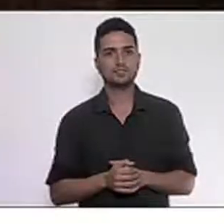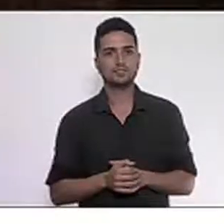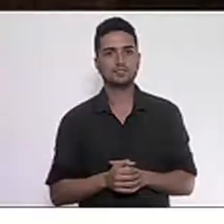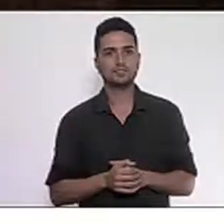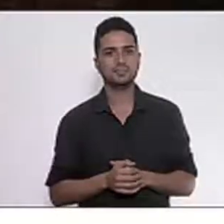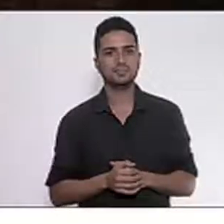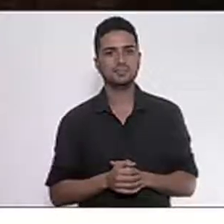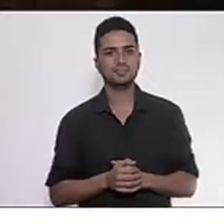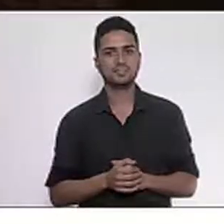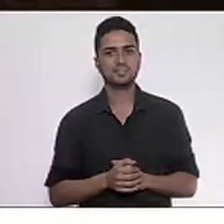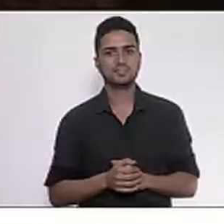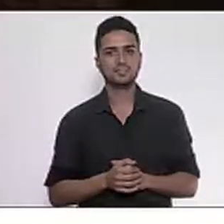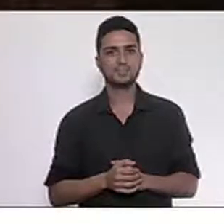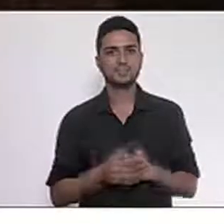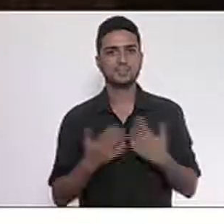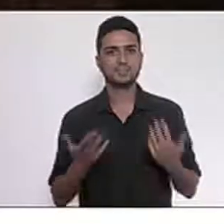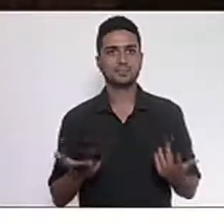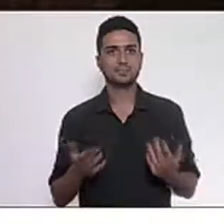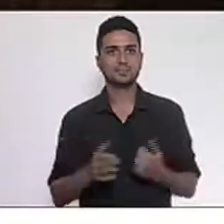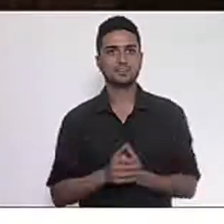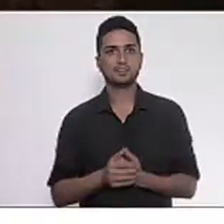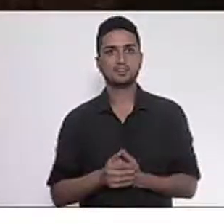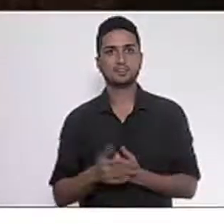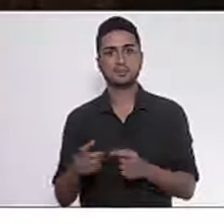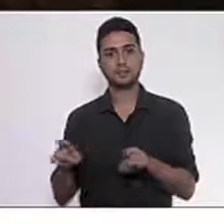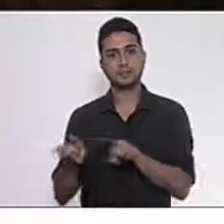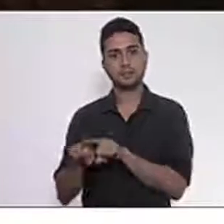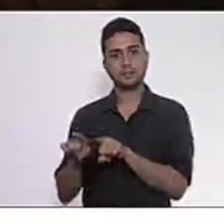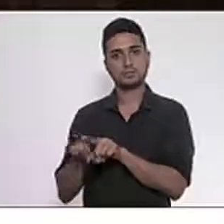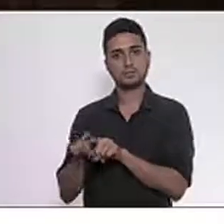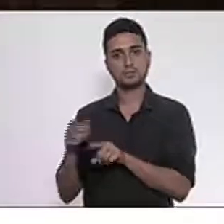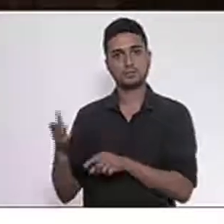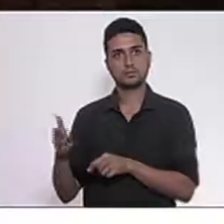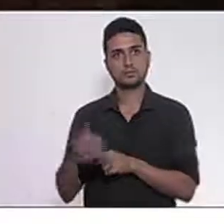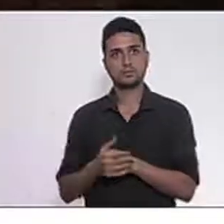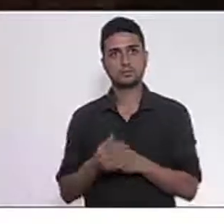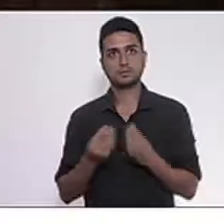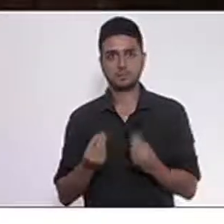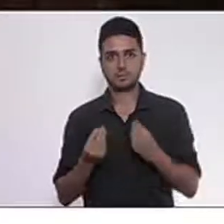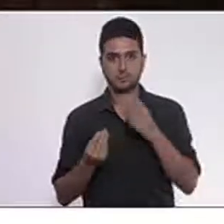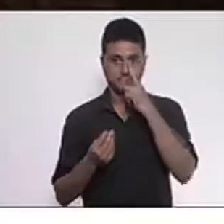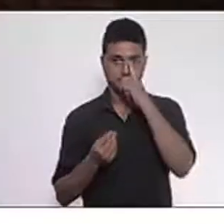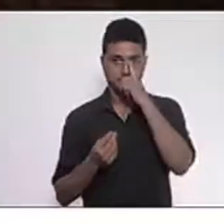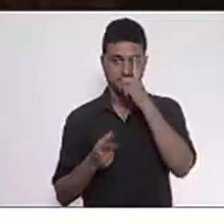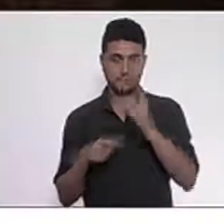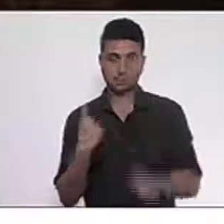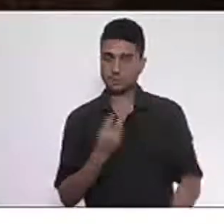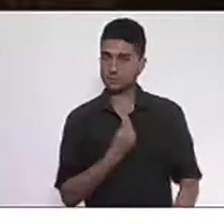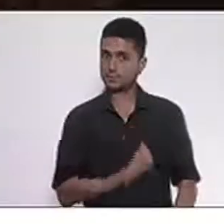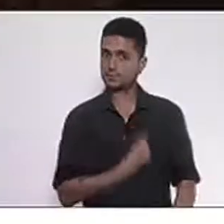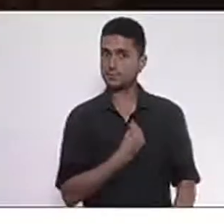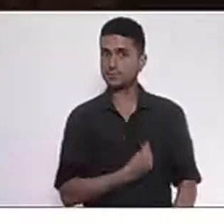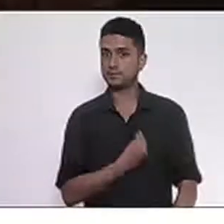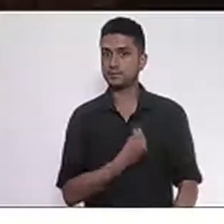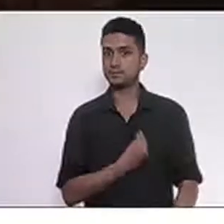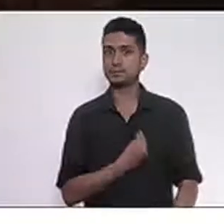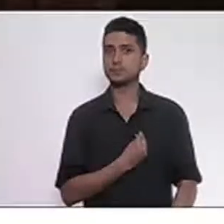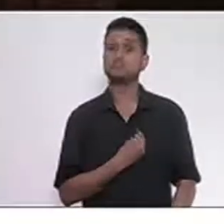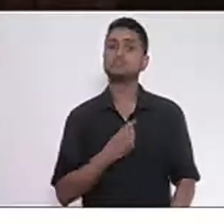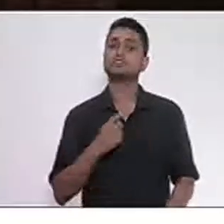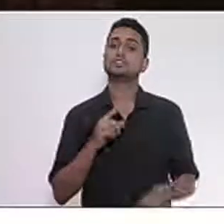concluindo, dizer que realmente vivemos tempos